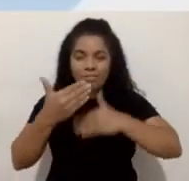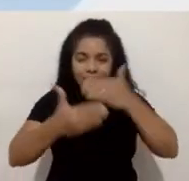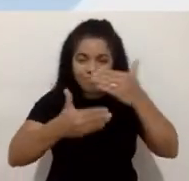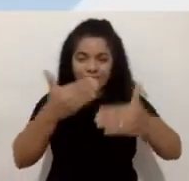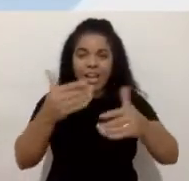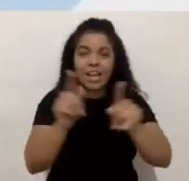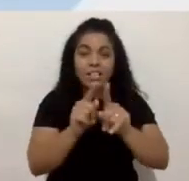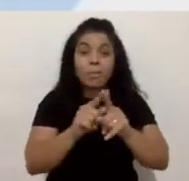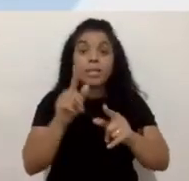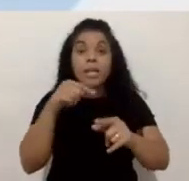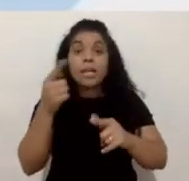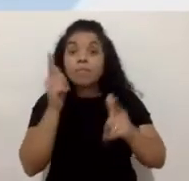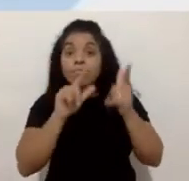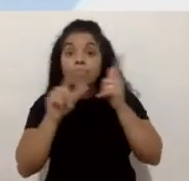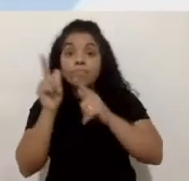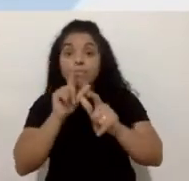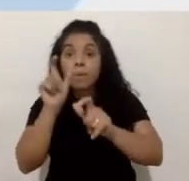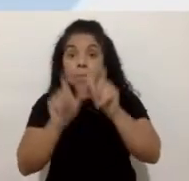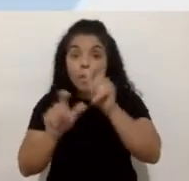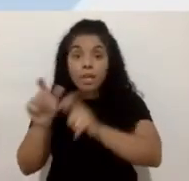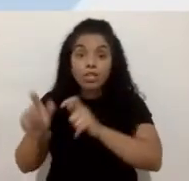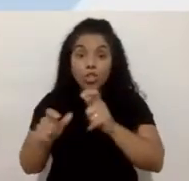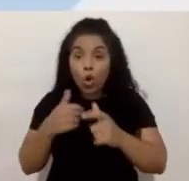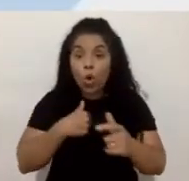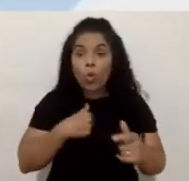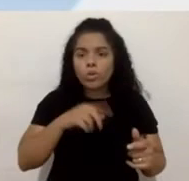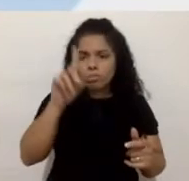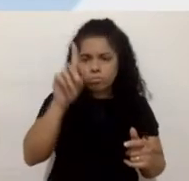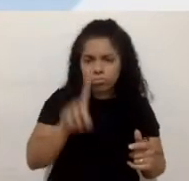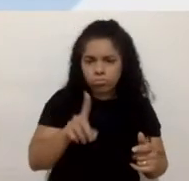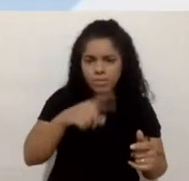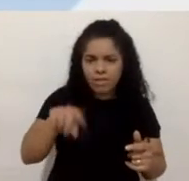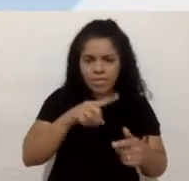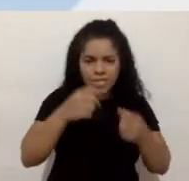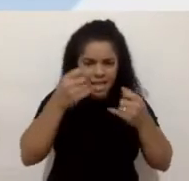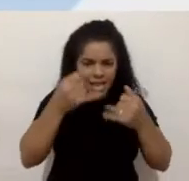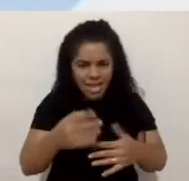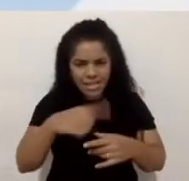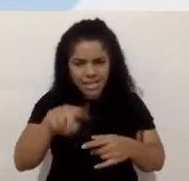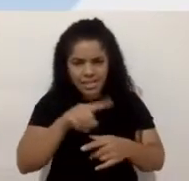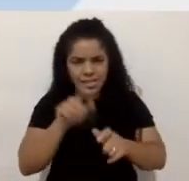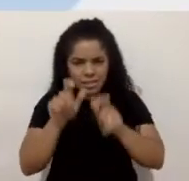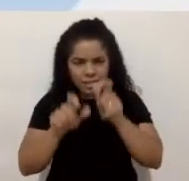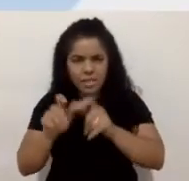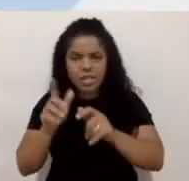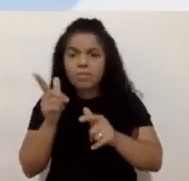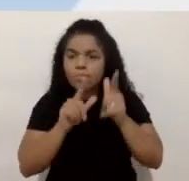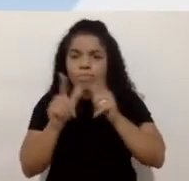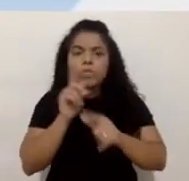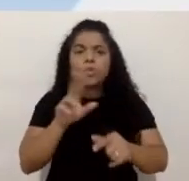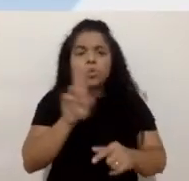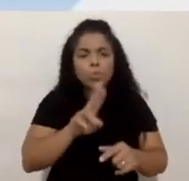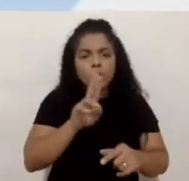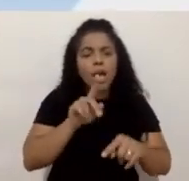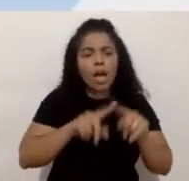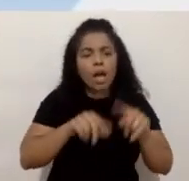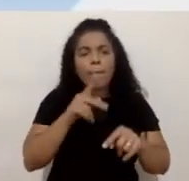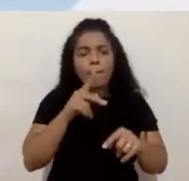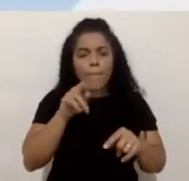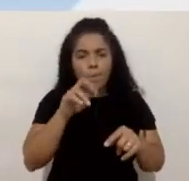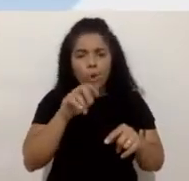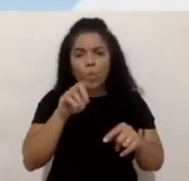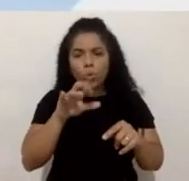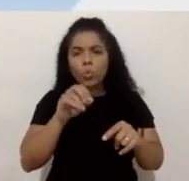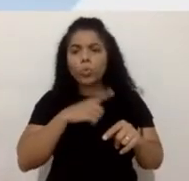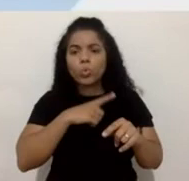que pessoas com essas deficiências que a gente falou, elas possam, de fato, conseguir usar o produto, tem o outro lado